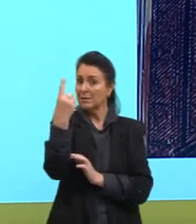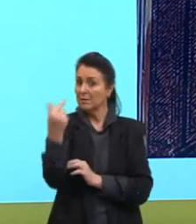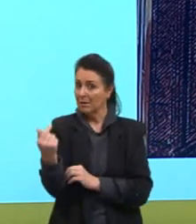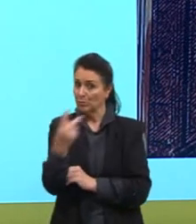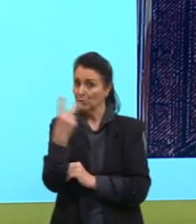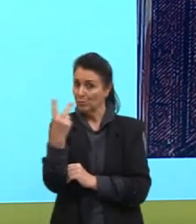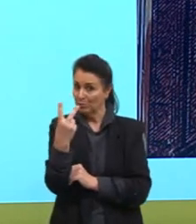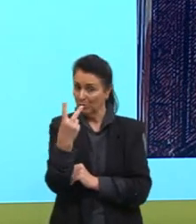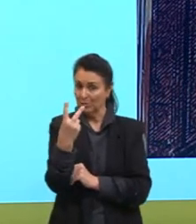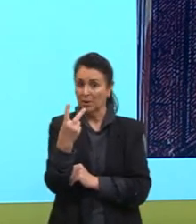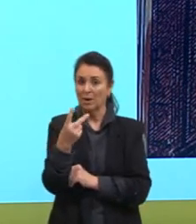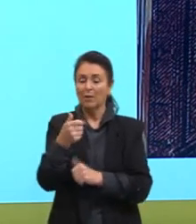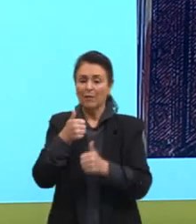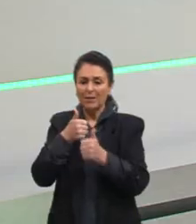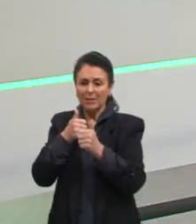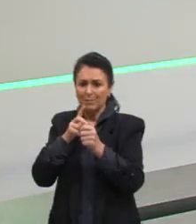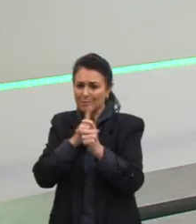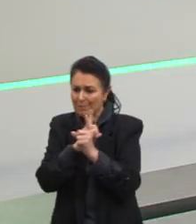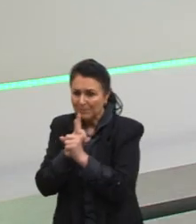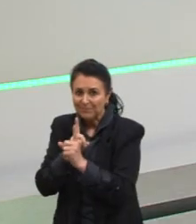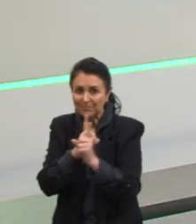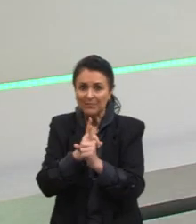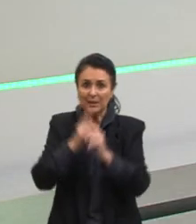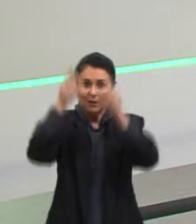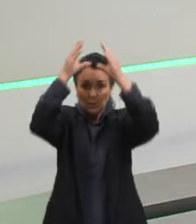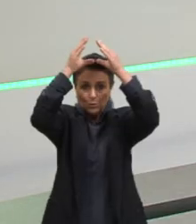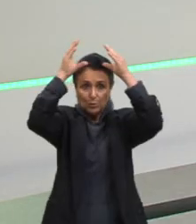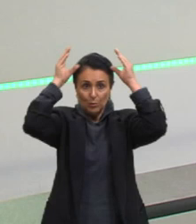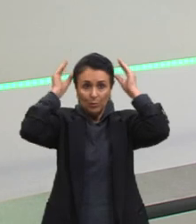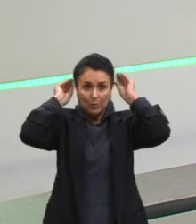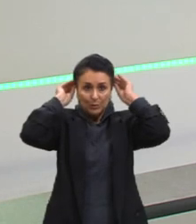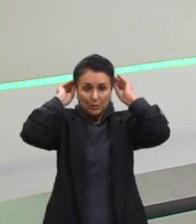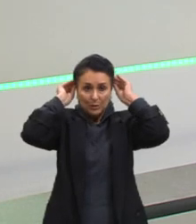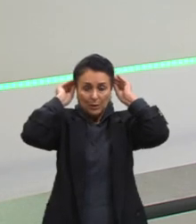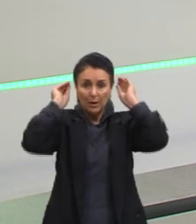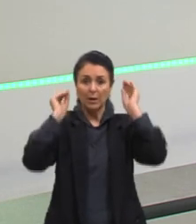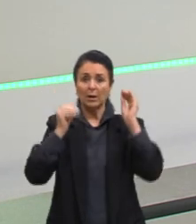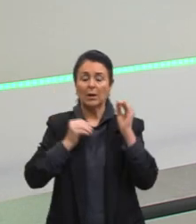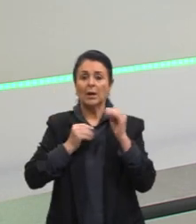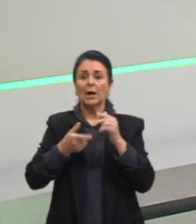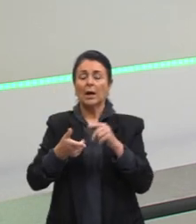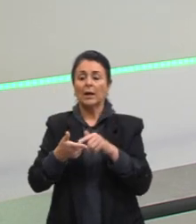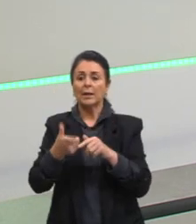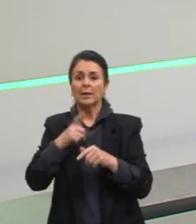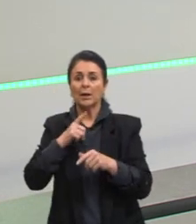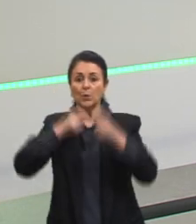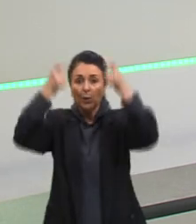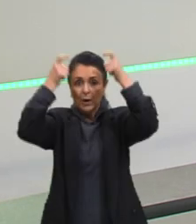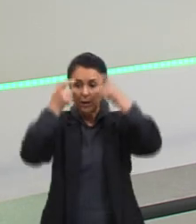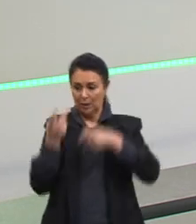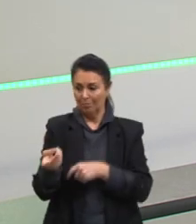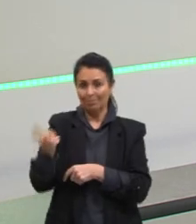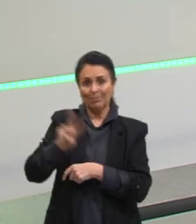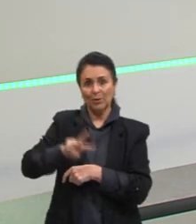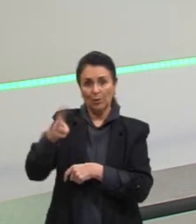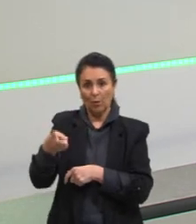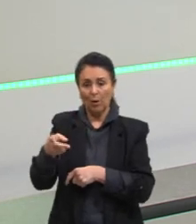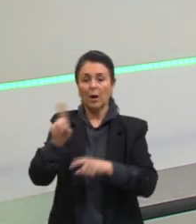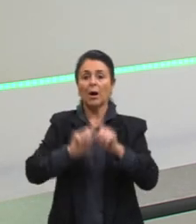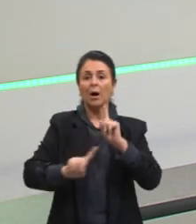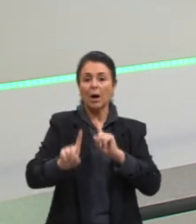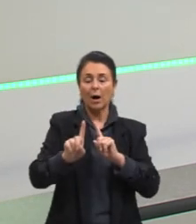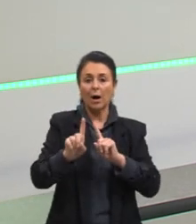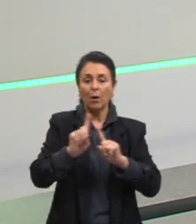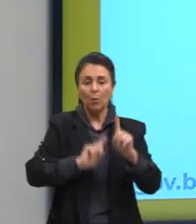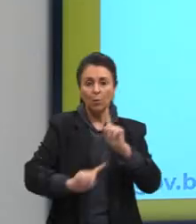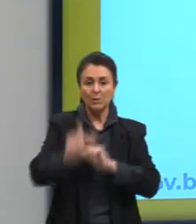os calvinistas, até daí, num reino que se converte ao protestantismo. Alguns católicos vão ser